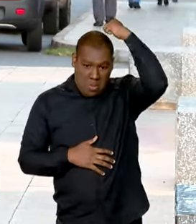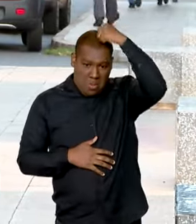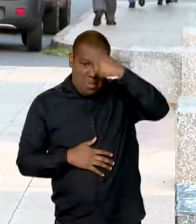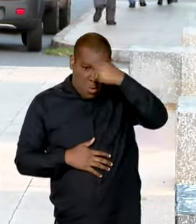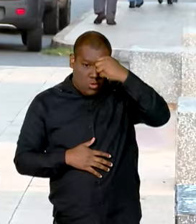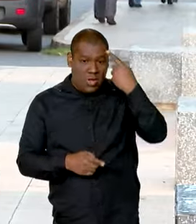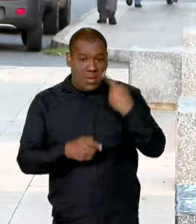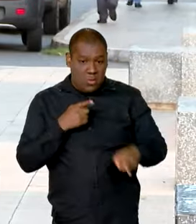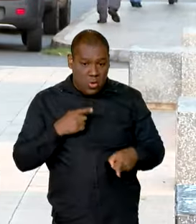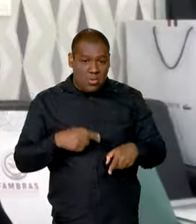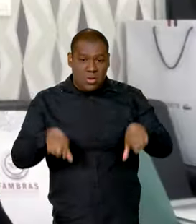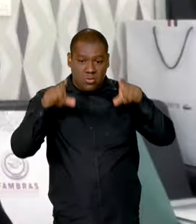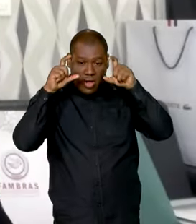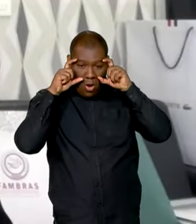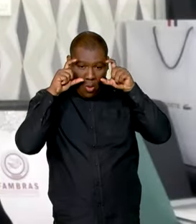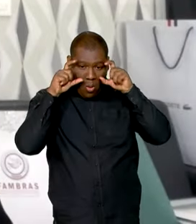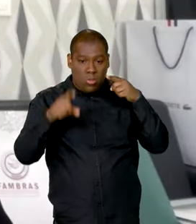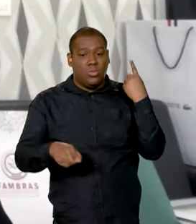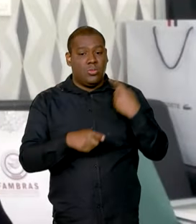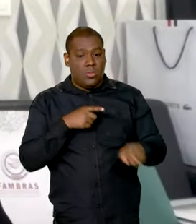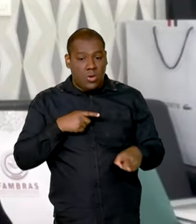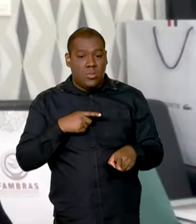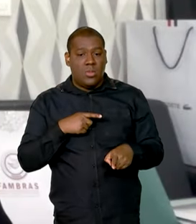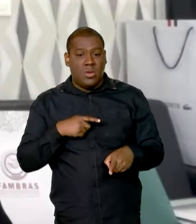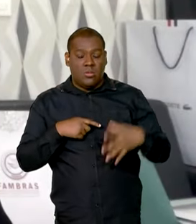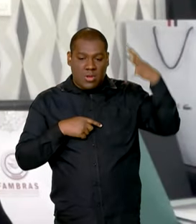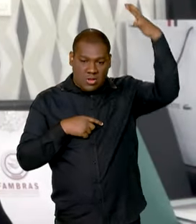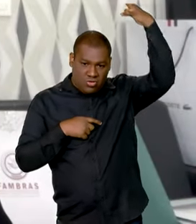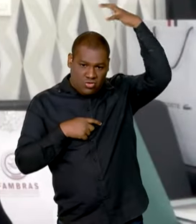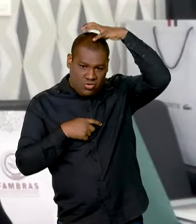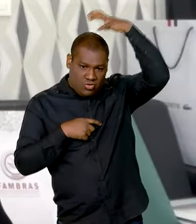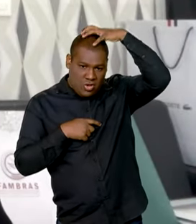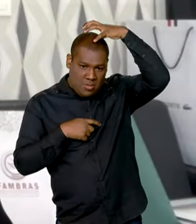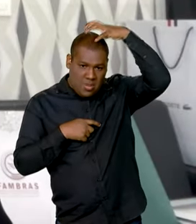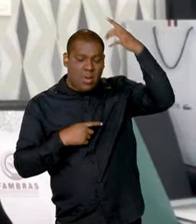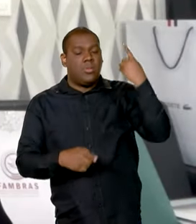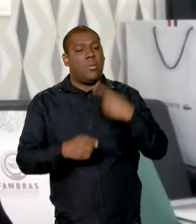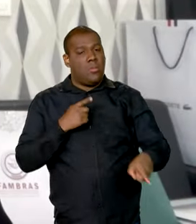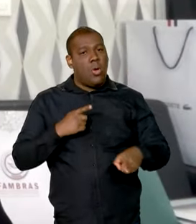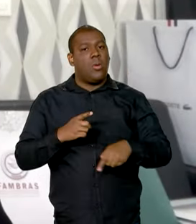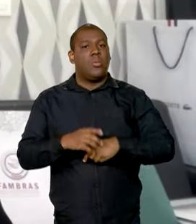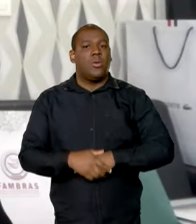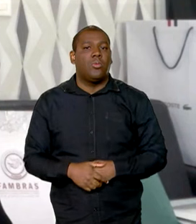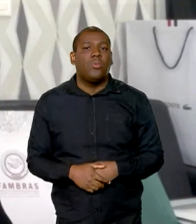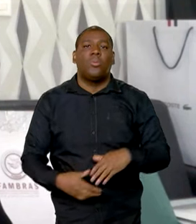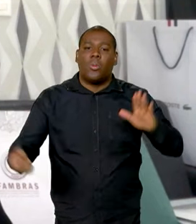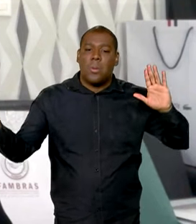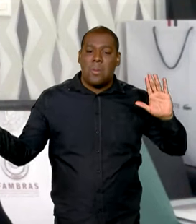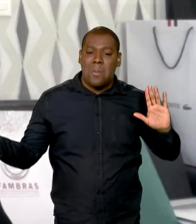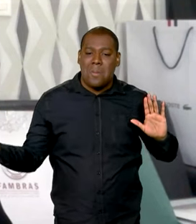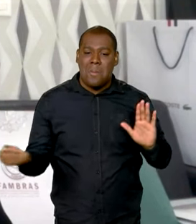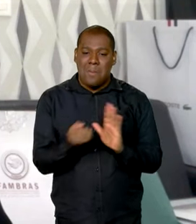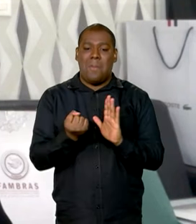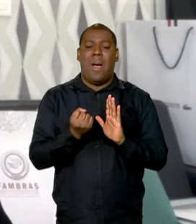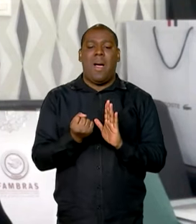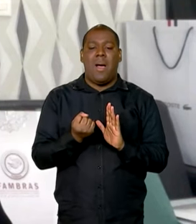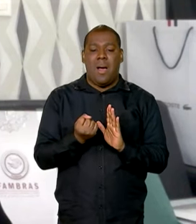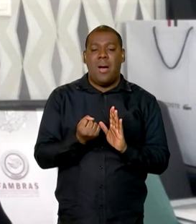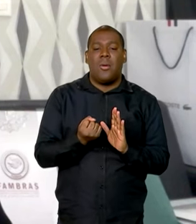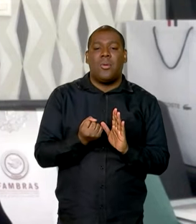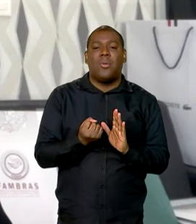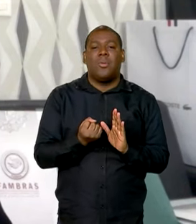óculos e chapéus. Eu vejo um avanço em um marco, eu diria, eu costumo dizer um marco